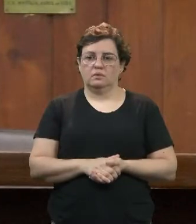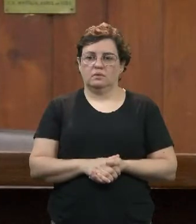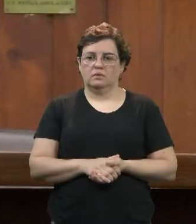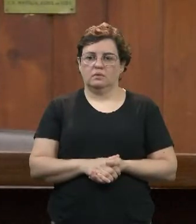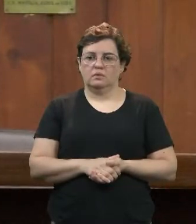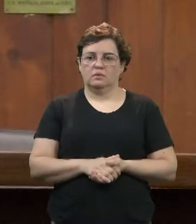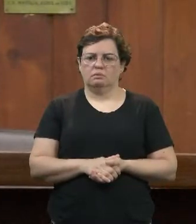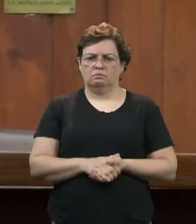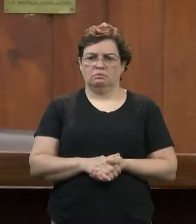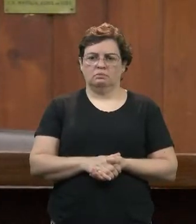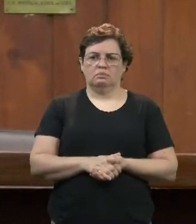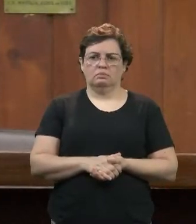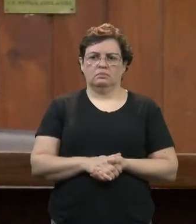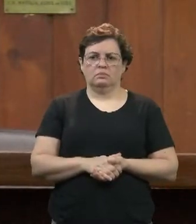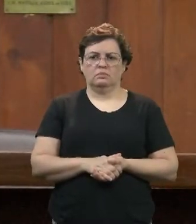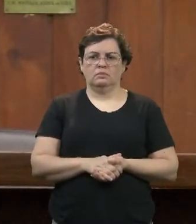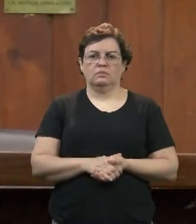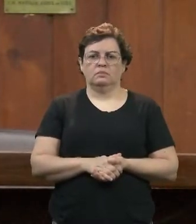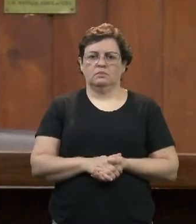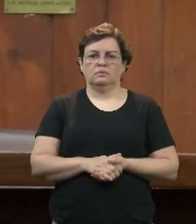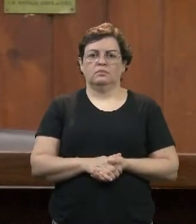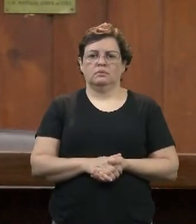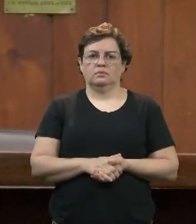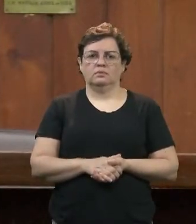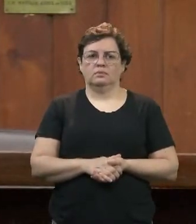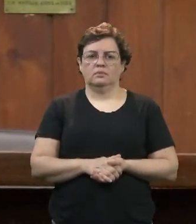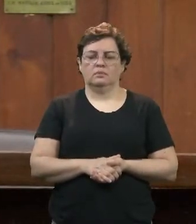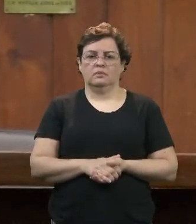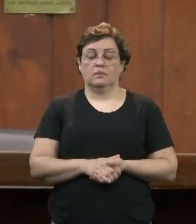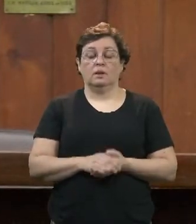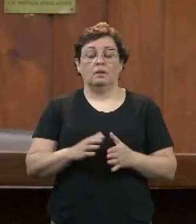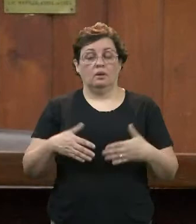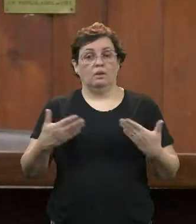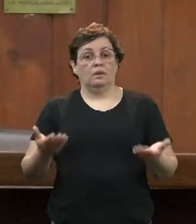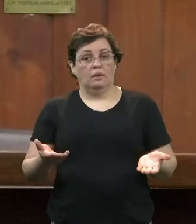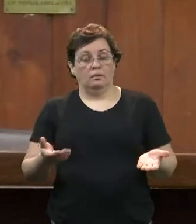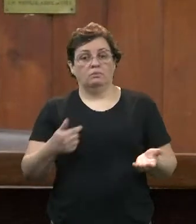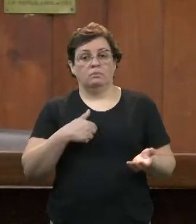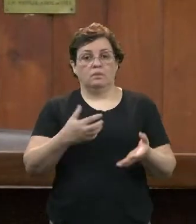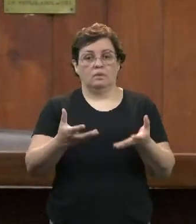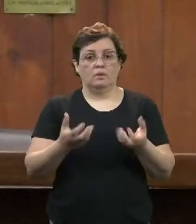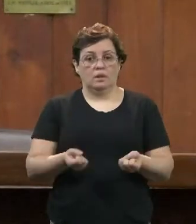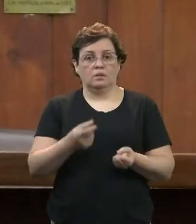Quando recebi também esse comunicado por parte da Prefeitura, eu procurei